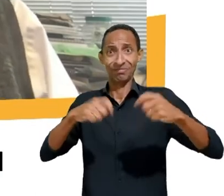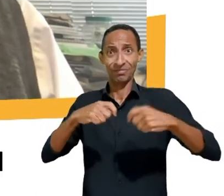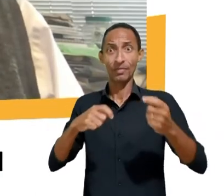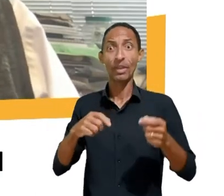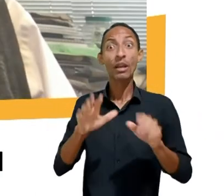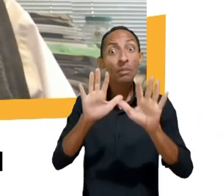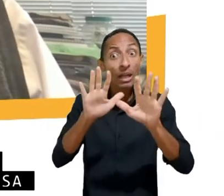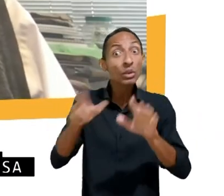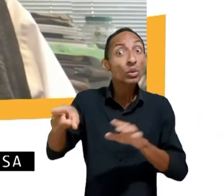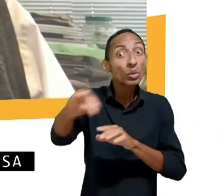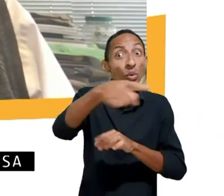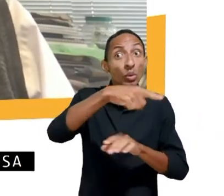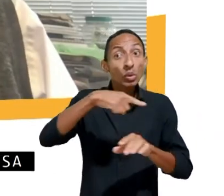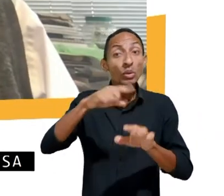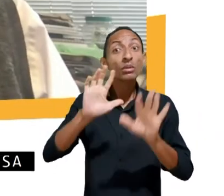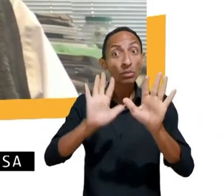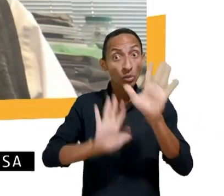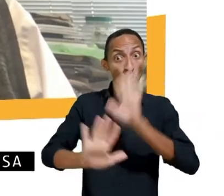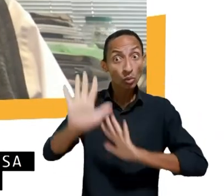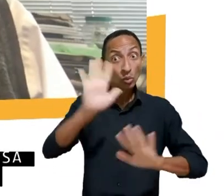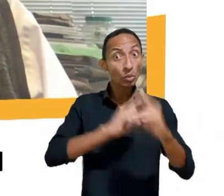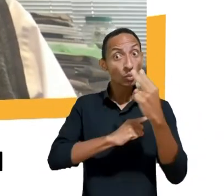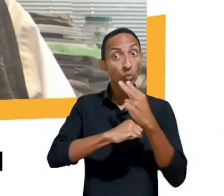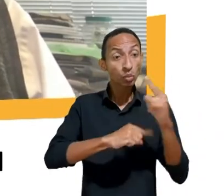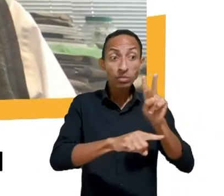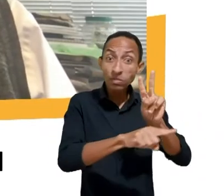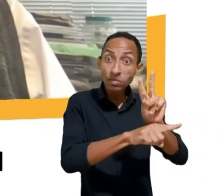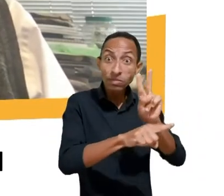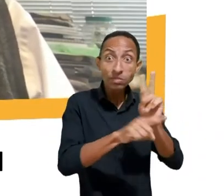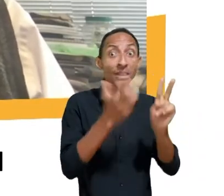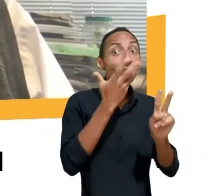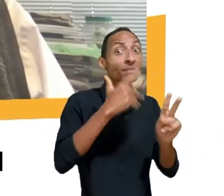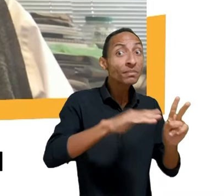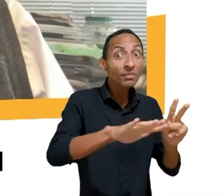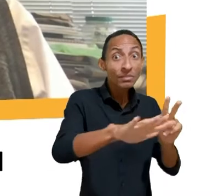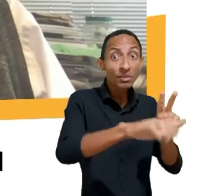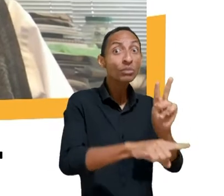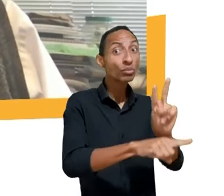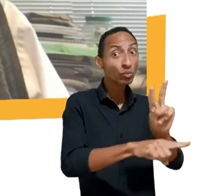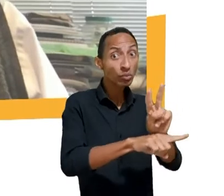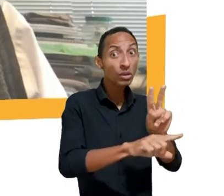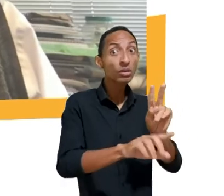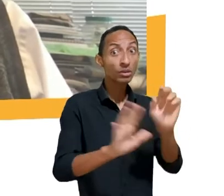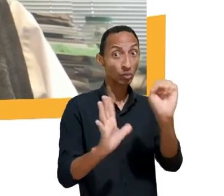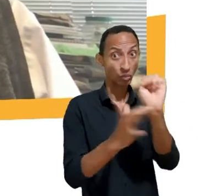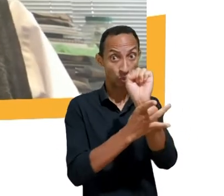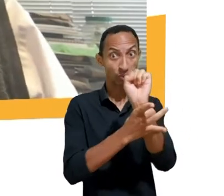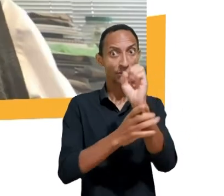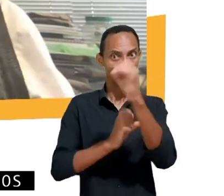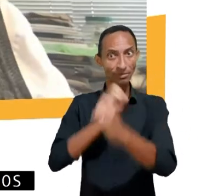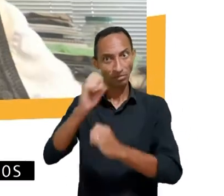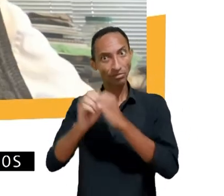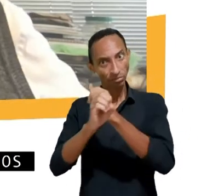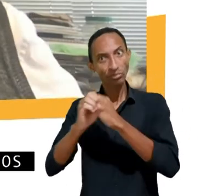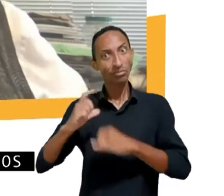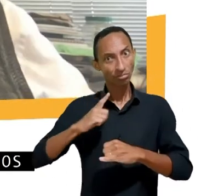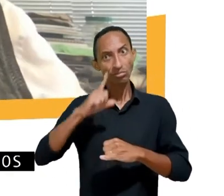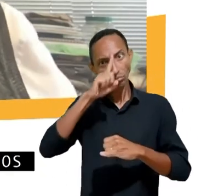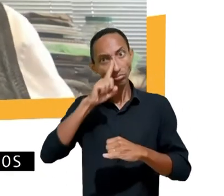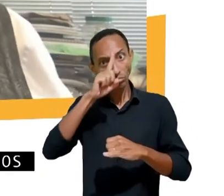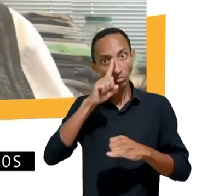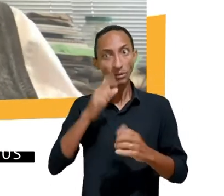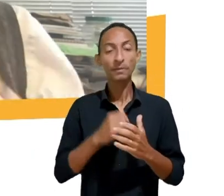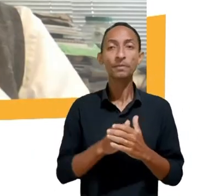e zelar para que as crianças sejam menos expostas aos riscos que a própria internet traz. O que eu diria de positivo é que nas pesquisas que nós